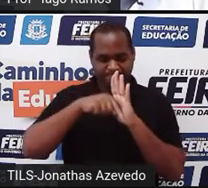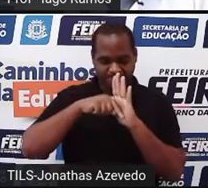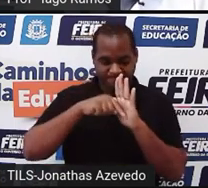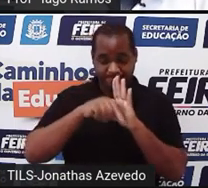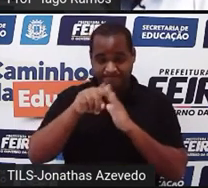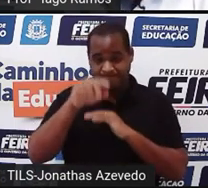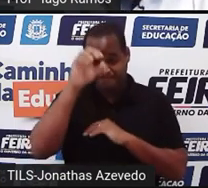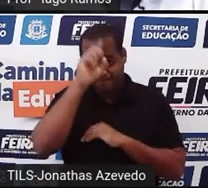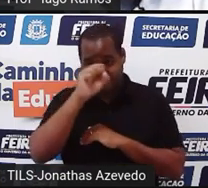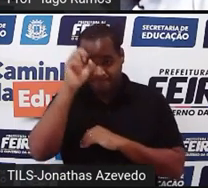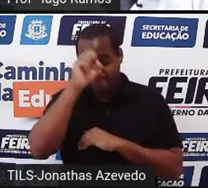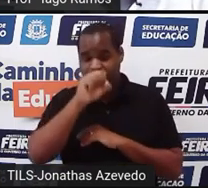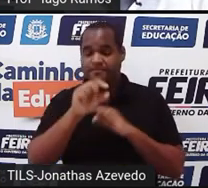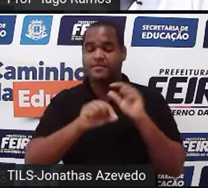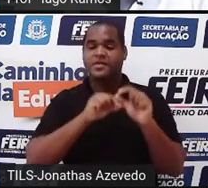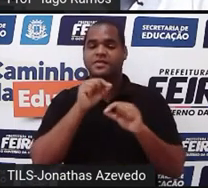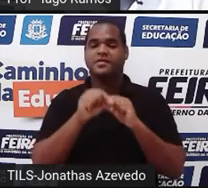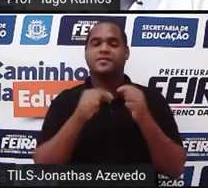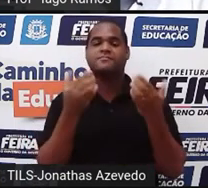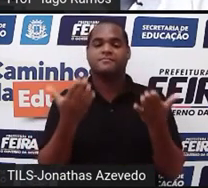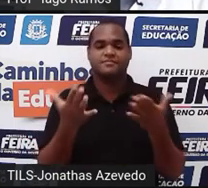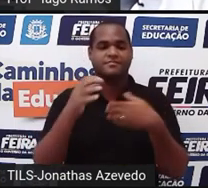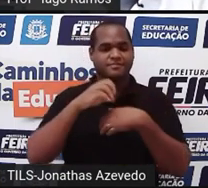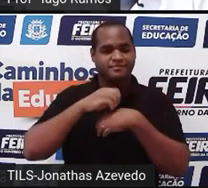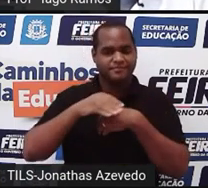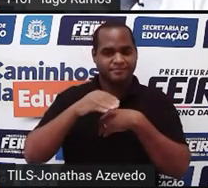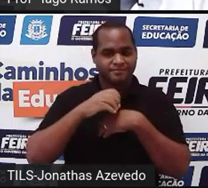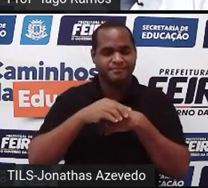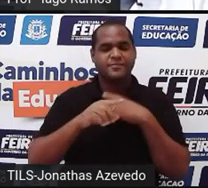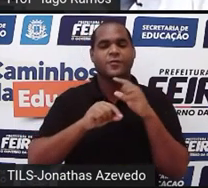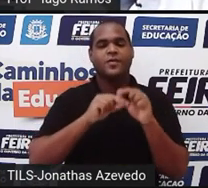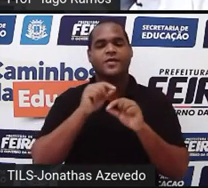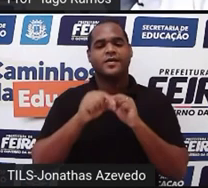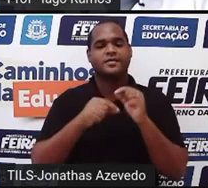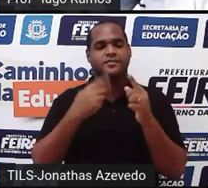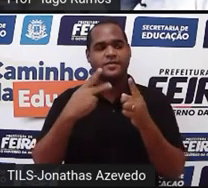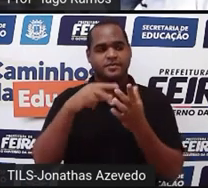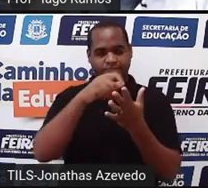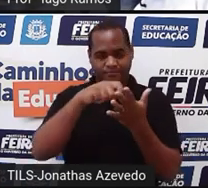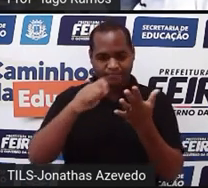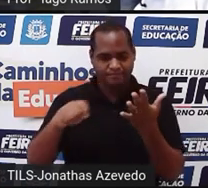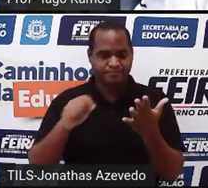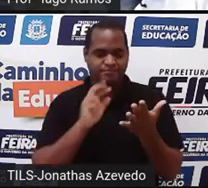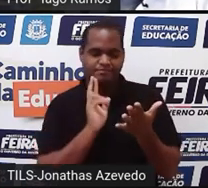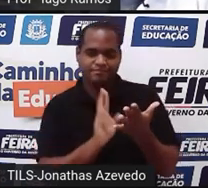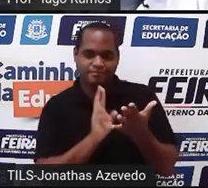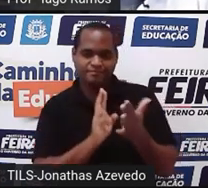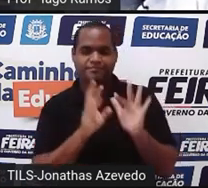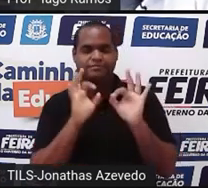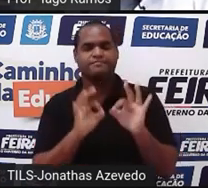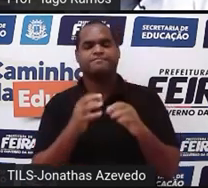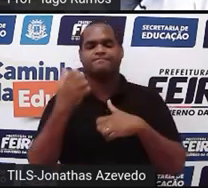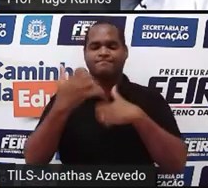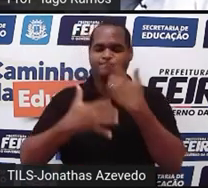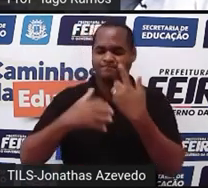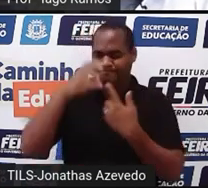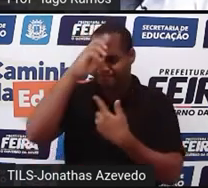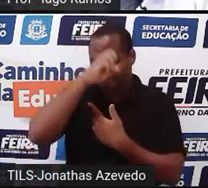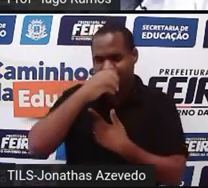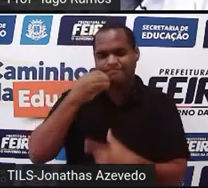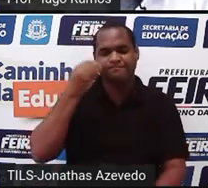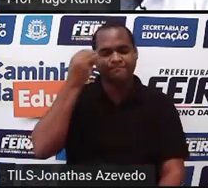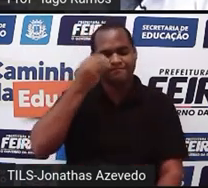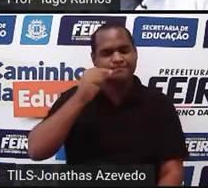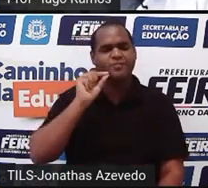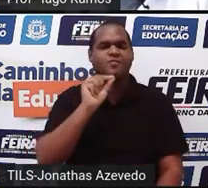você aprendeu nessa aula toda e aí eu estou deixando como sugestão você escrever um pequeno comentário contando o que você aprendeu nessa